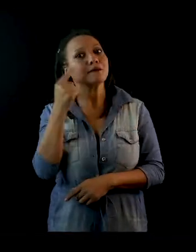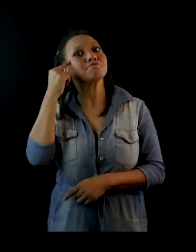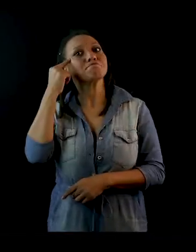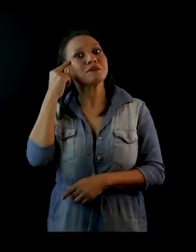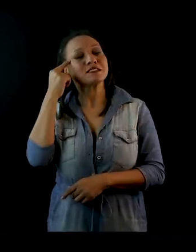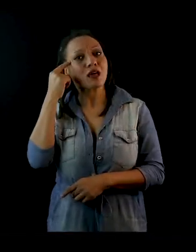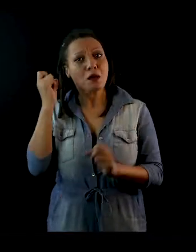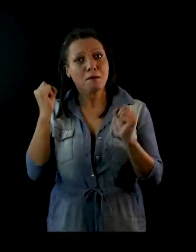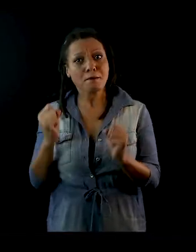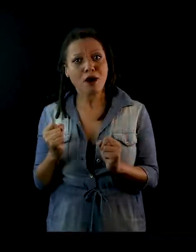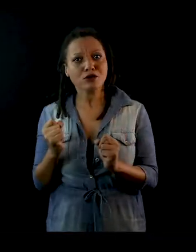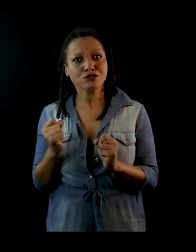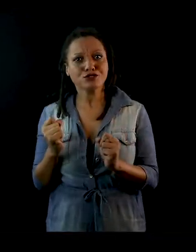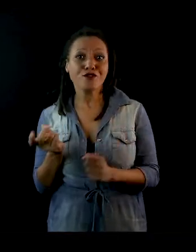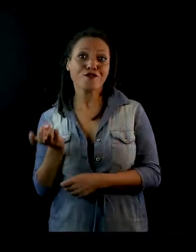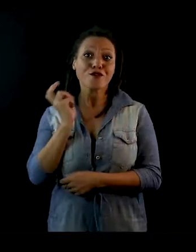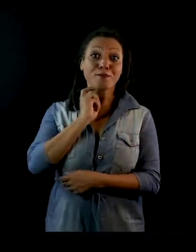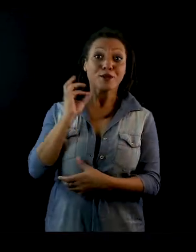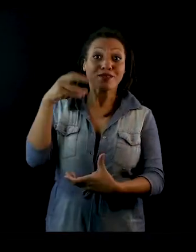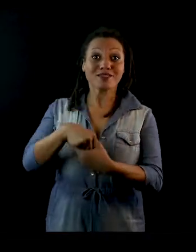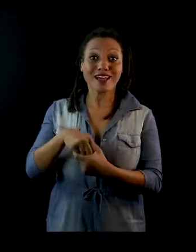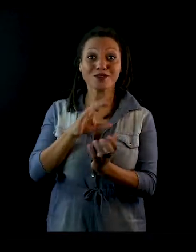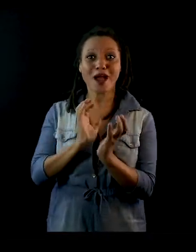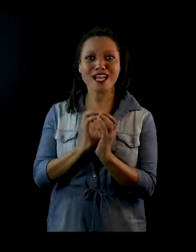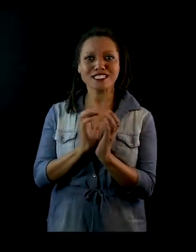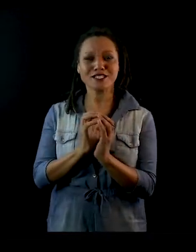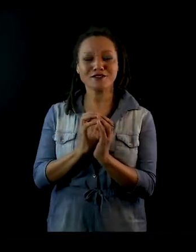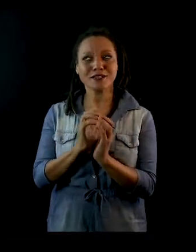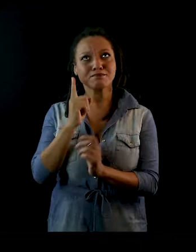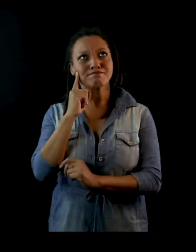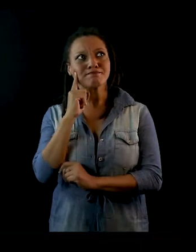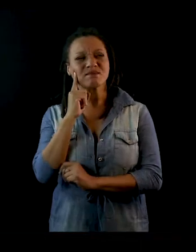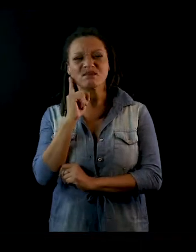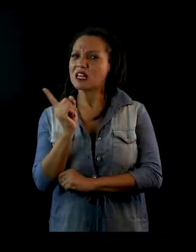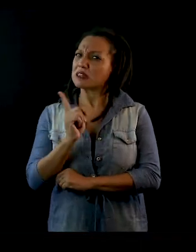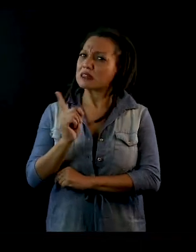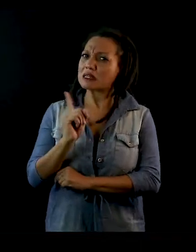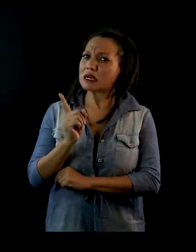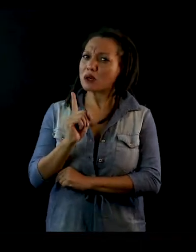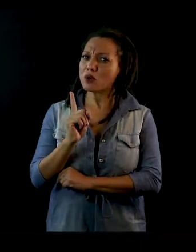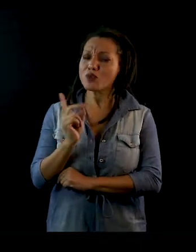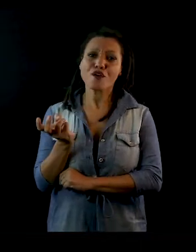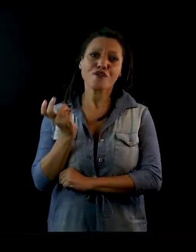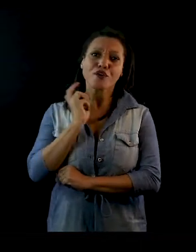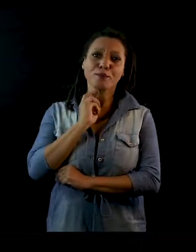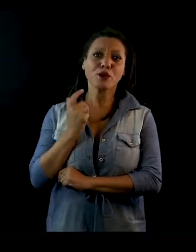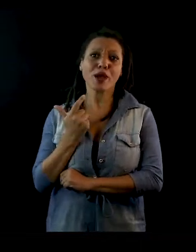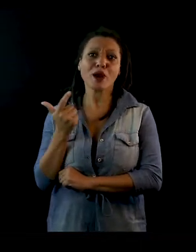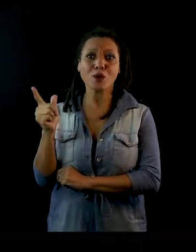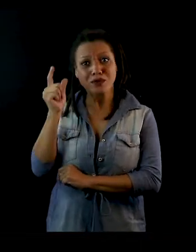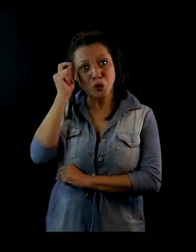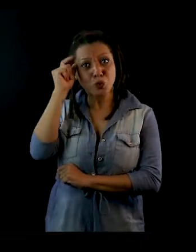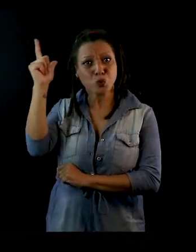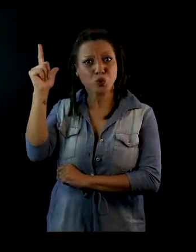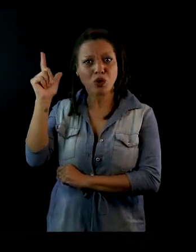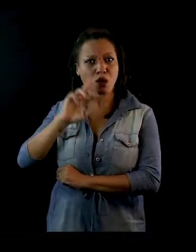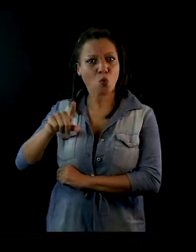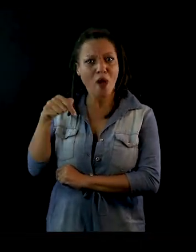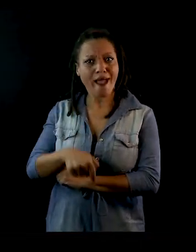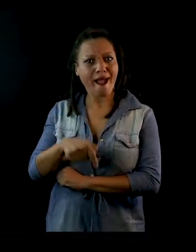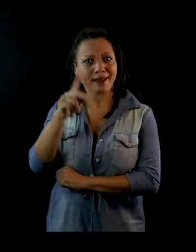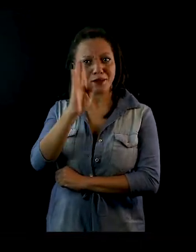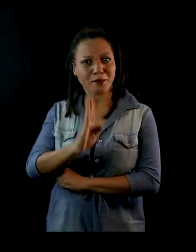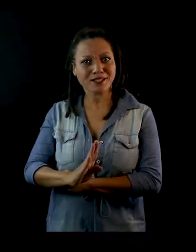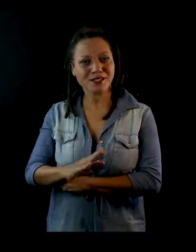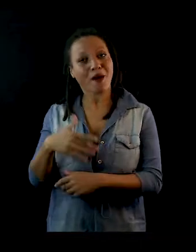colocar vampiros dentro do Recife, né. Só que eu comecei a pensar, não, por que eu vou enaltecer uma cultura que não é a nossa? Eu vou procurar